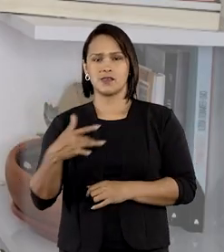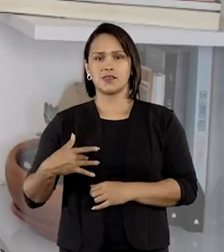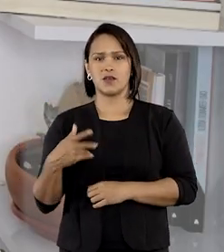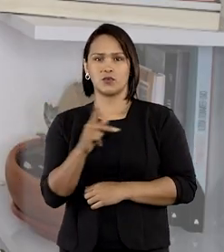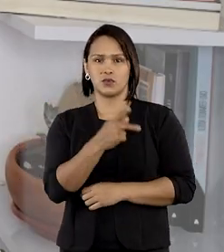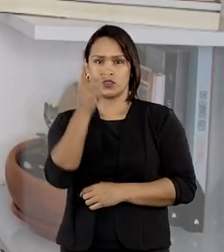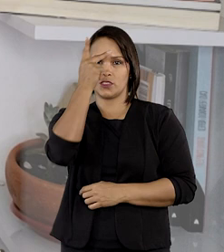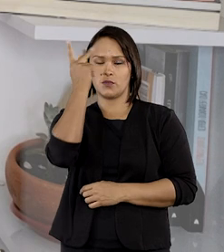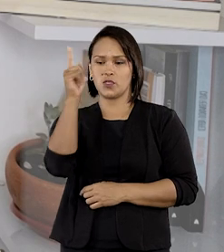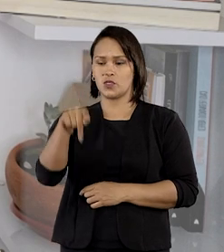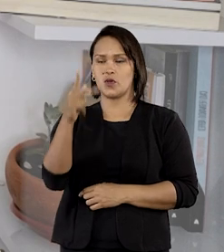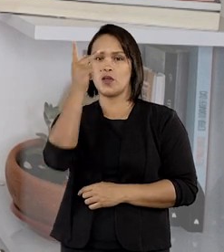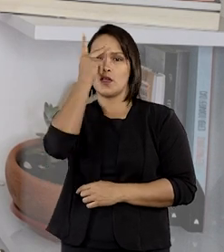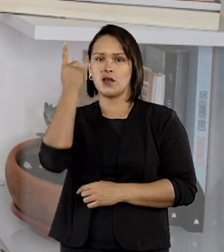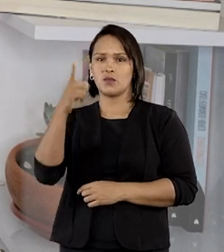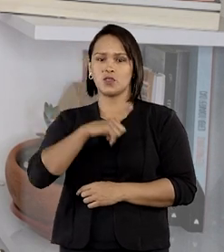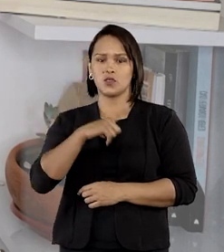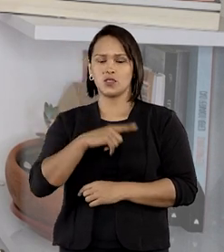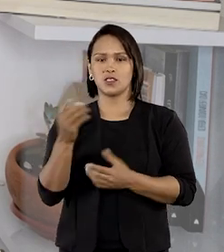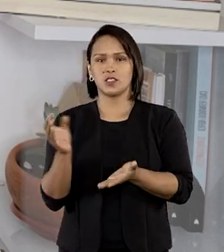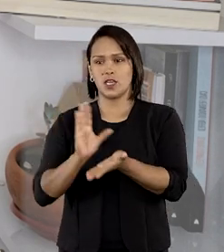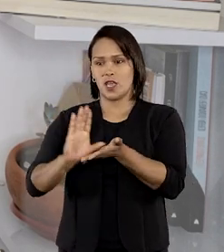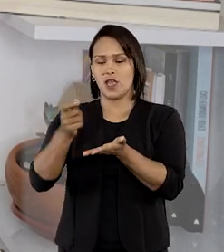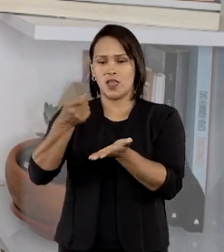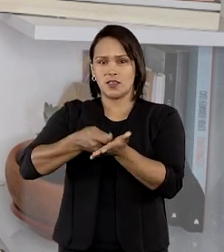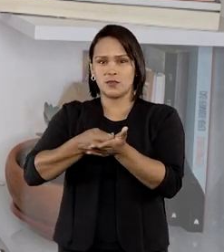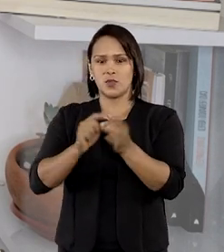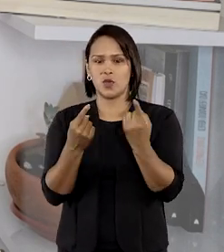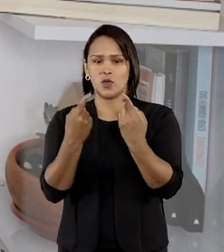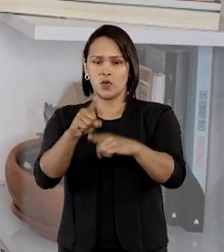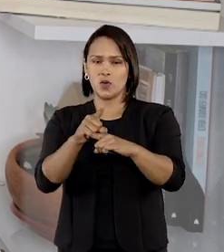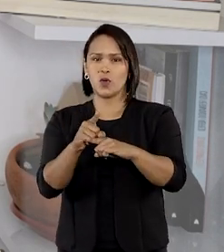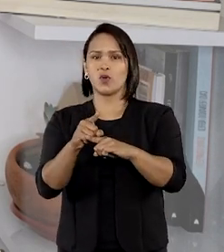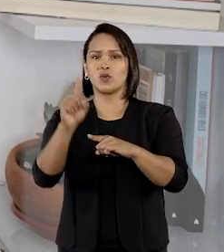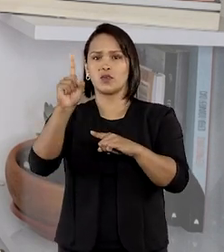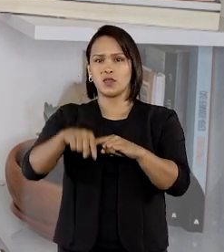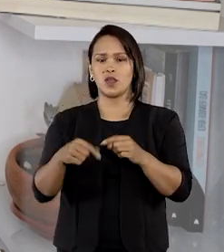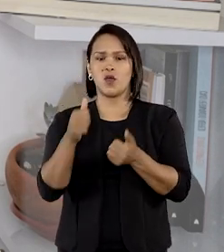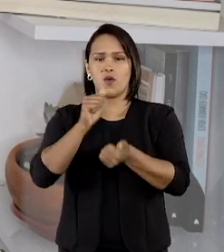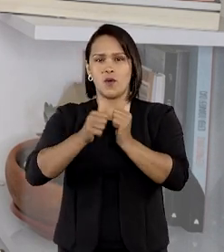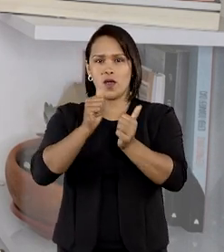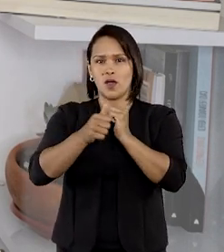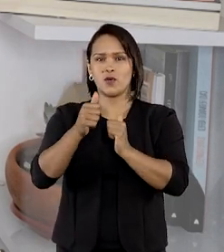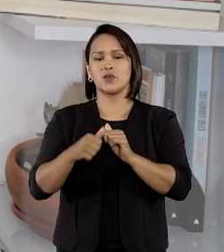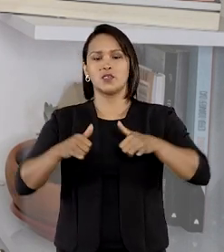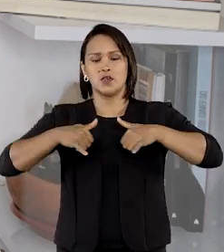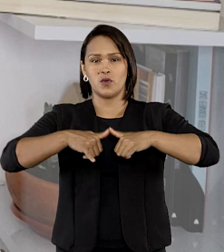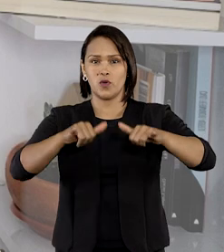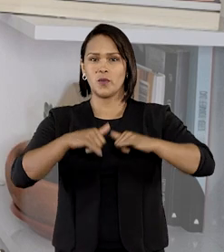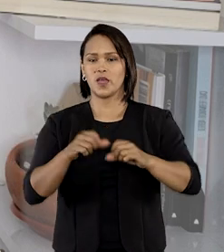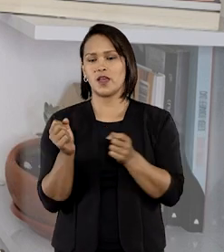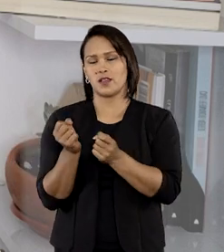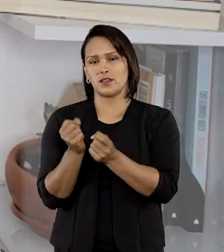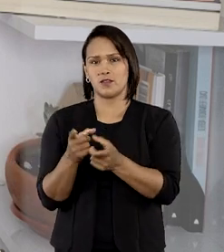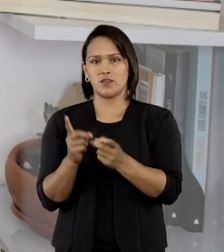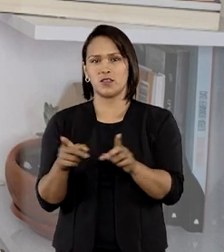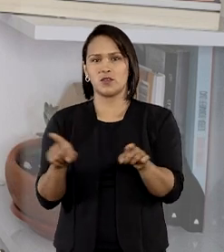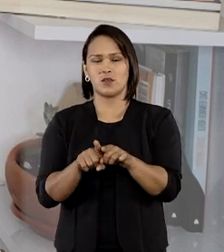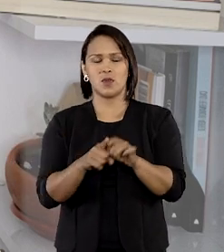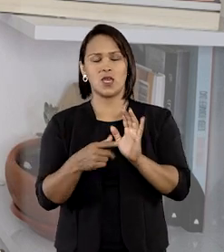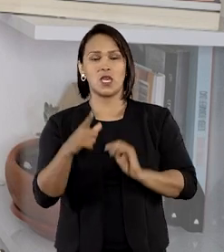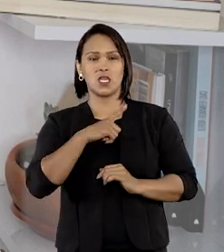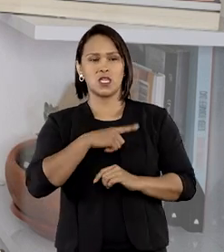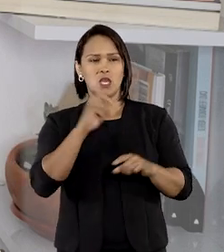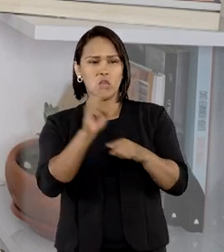a ação de indenização contra uma beneficiadora de arroz e o supermercado que o vendeu, devido à presença de fungos, insetos e